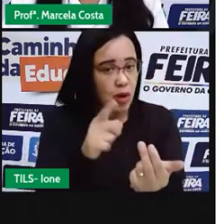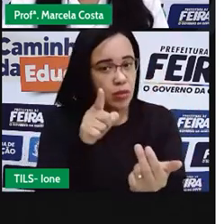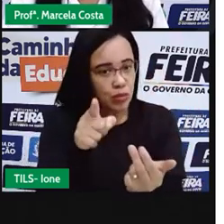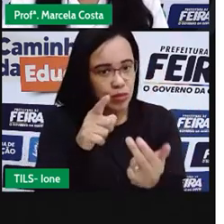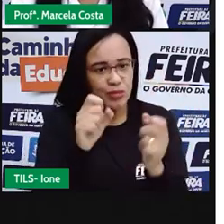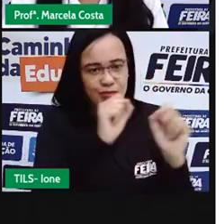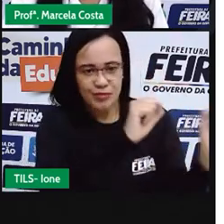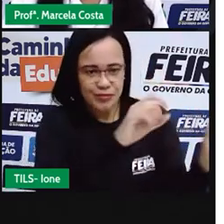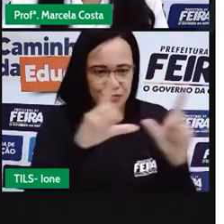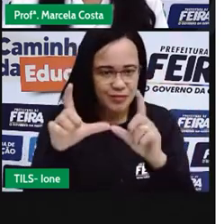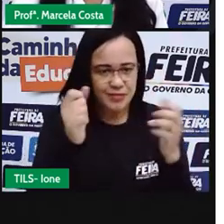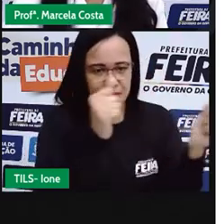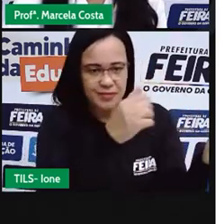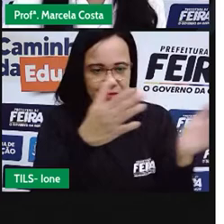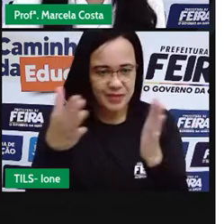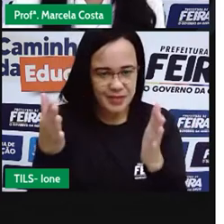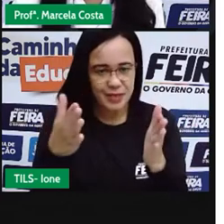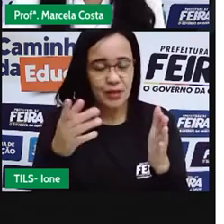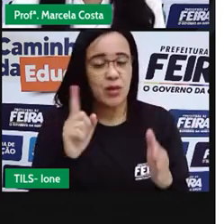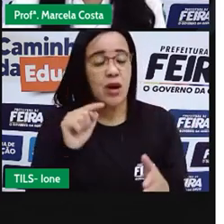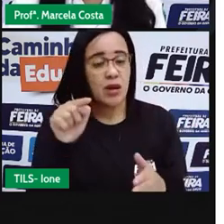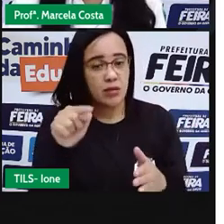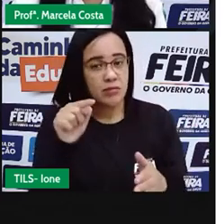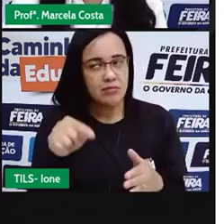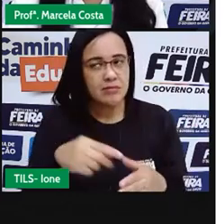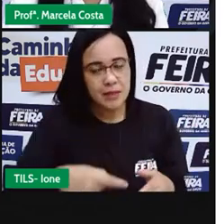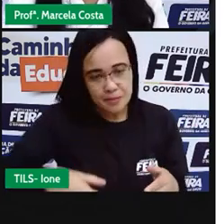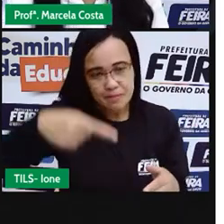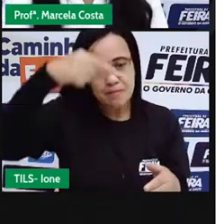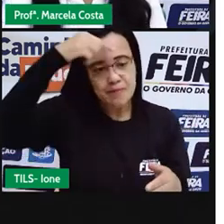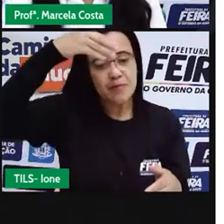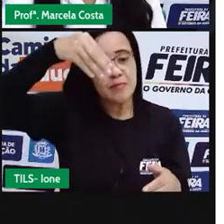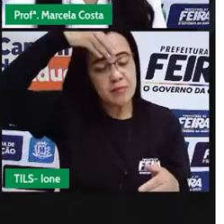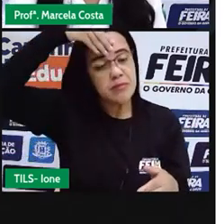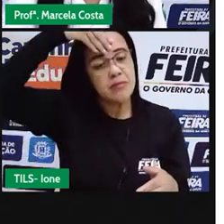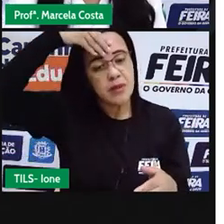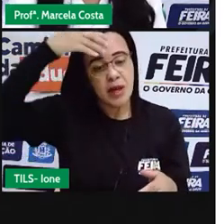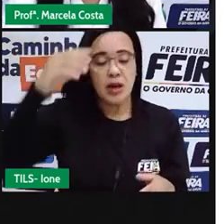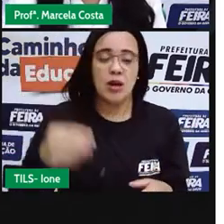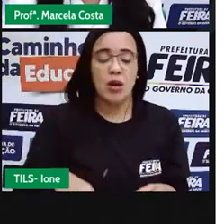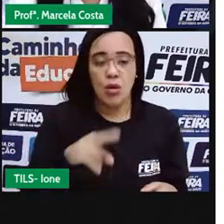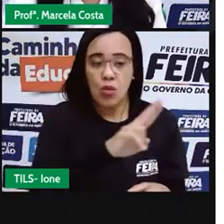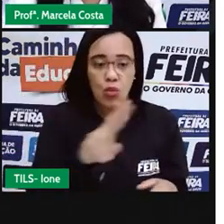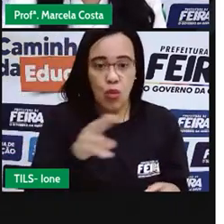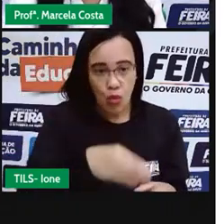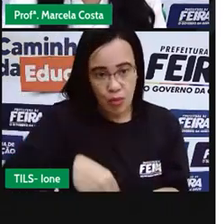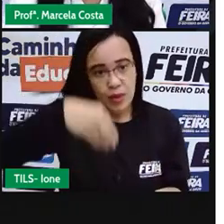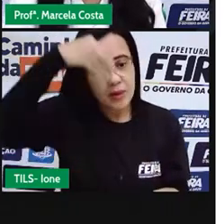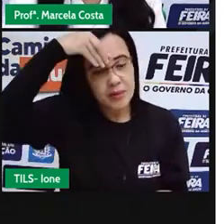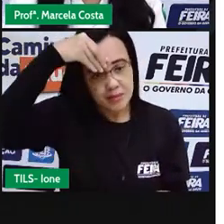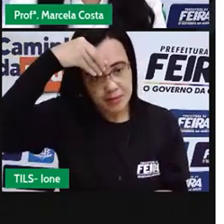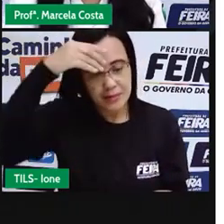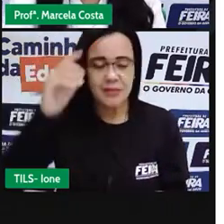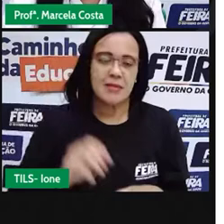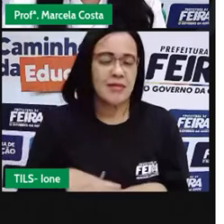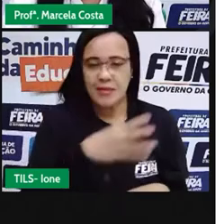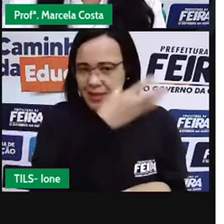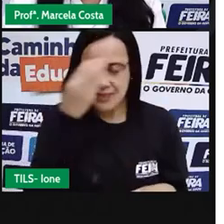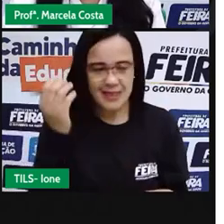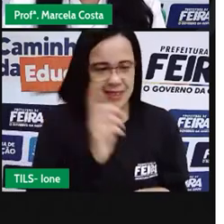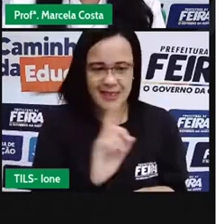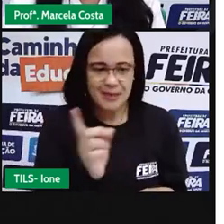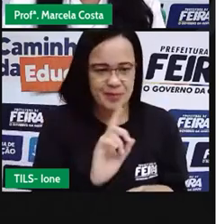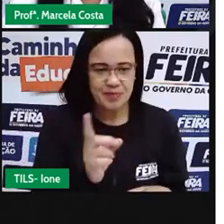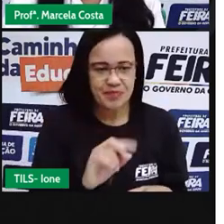você vai memorizar o nome dessas figuras planas e não vai ter dificuldade